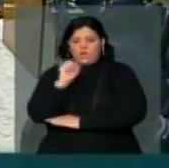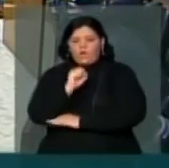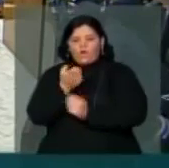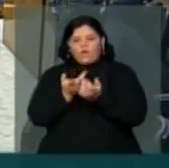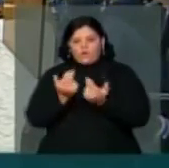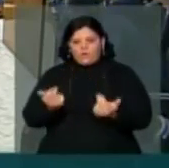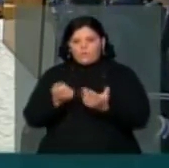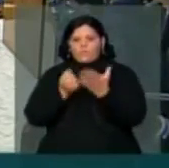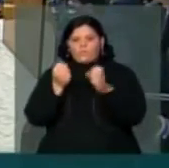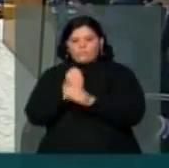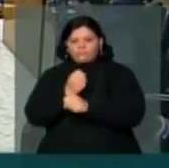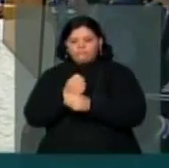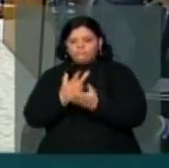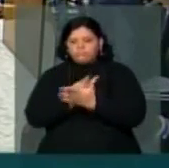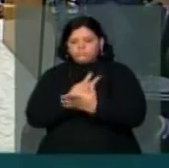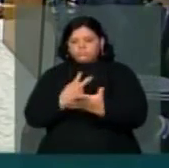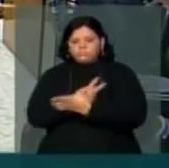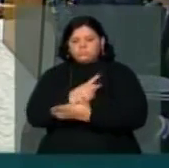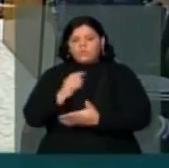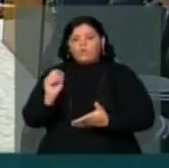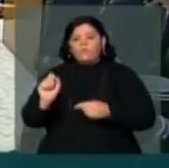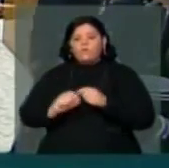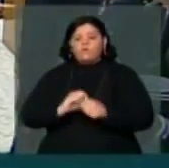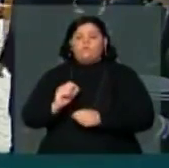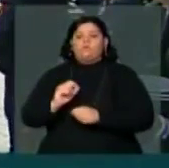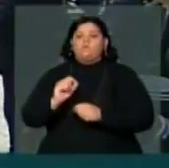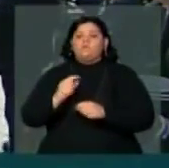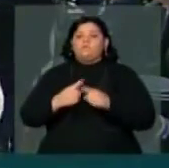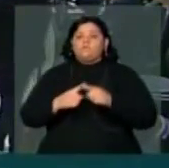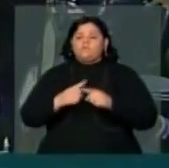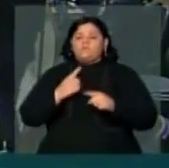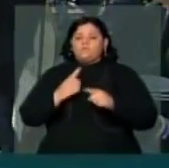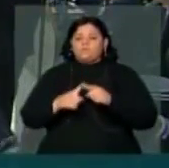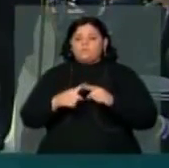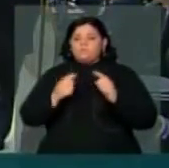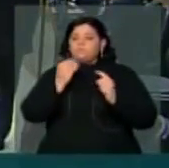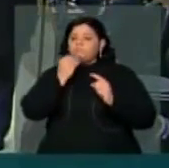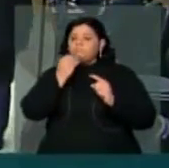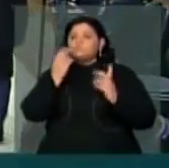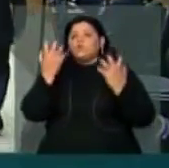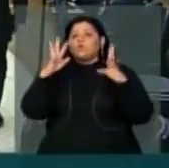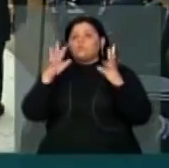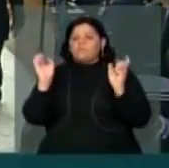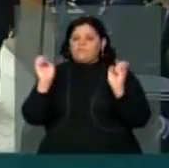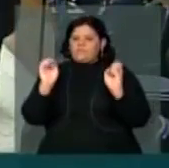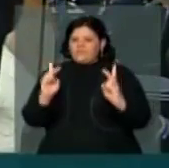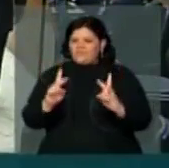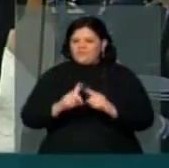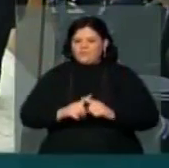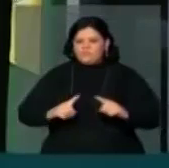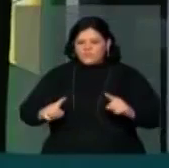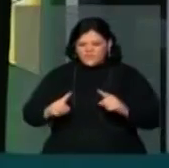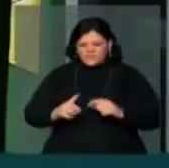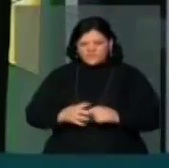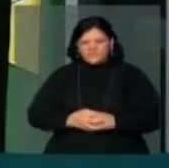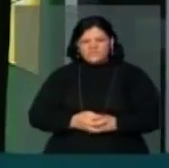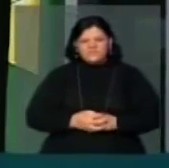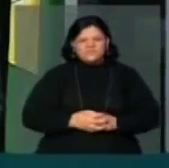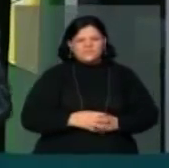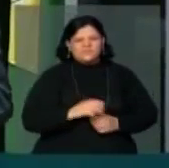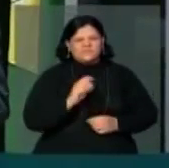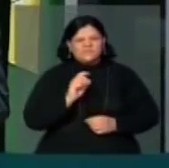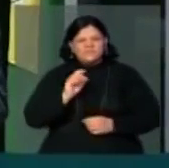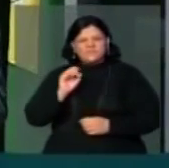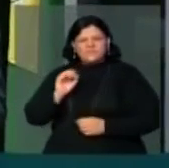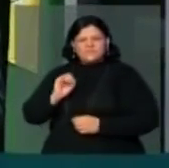geração de empregos e do desenvolvimento do país, até podemos comemorar essa data. No entanto, ao compararmos